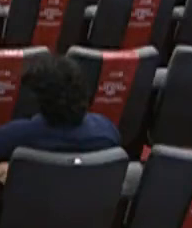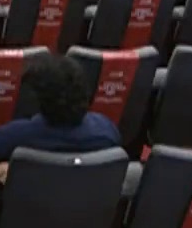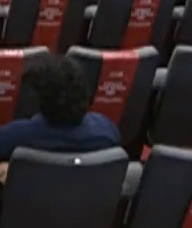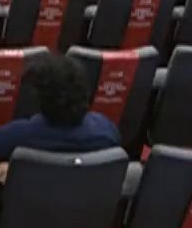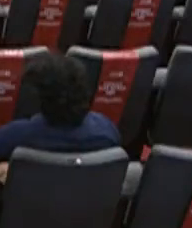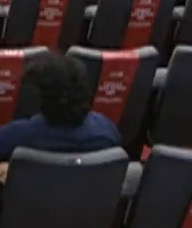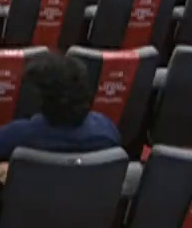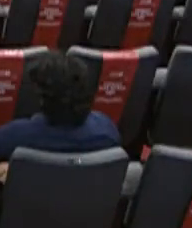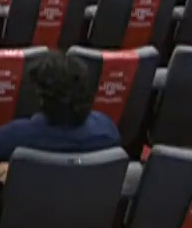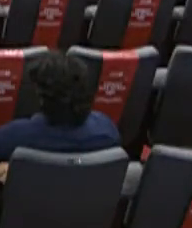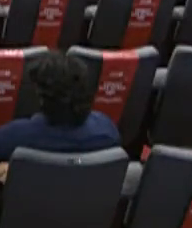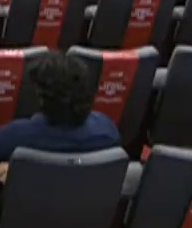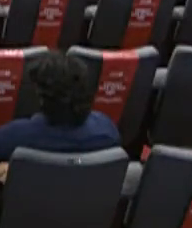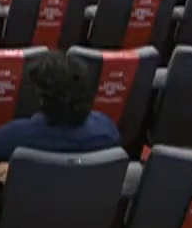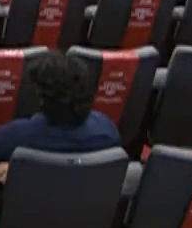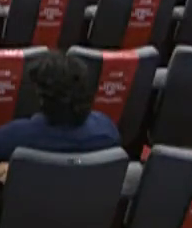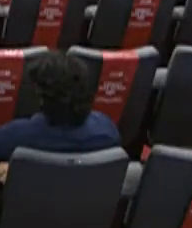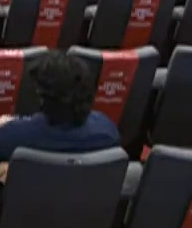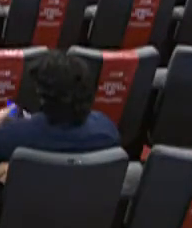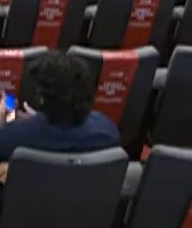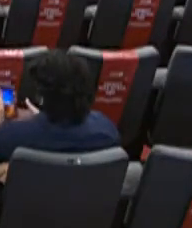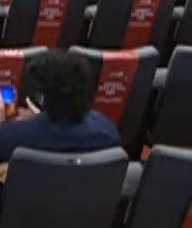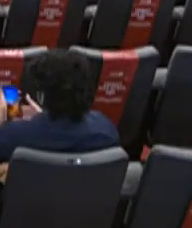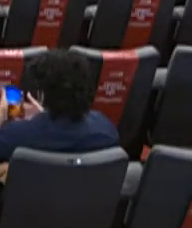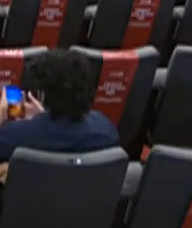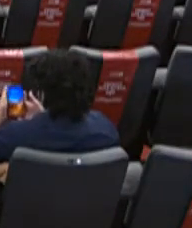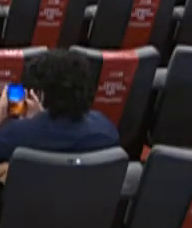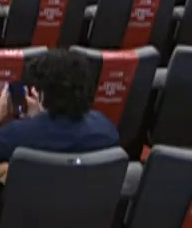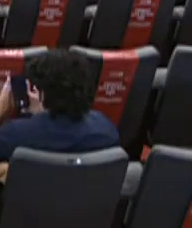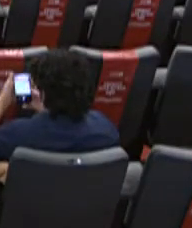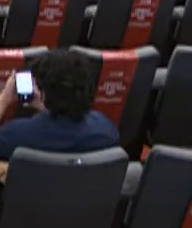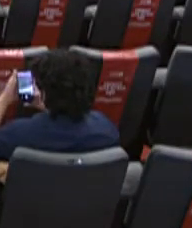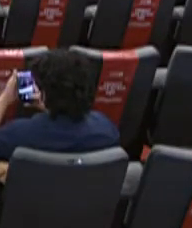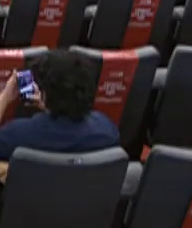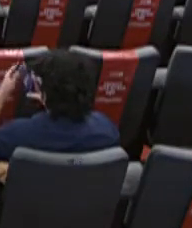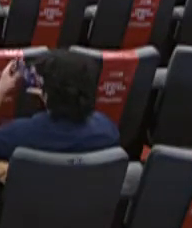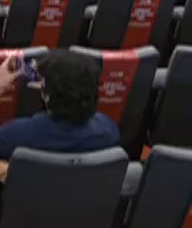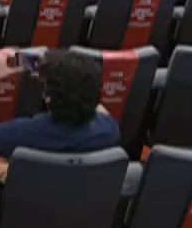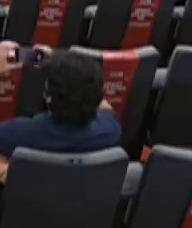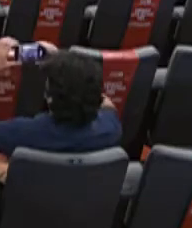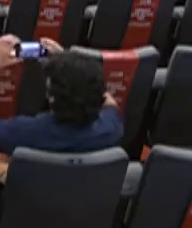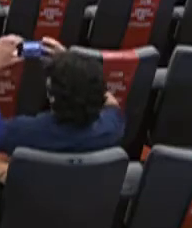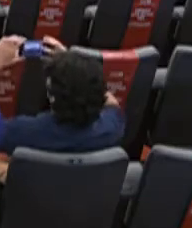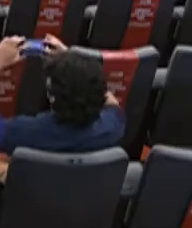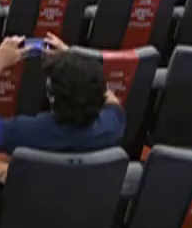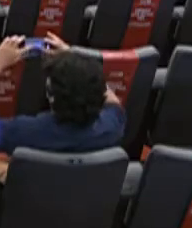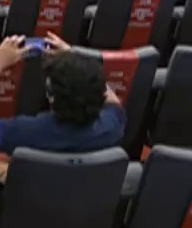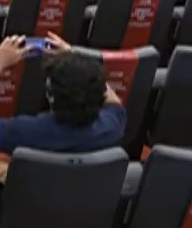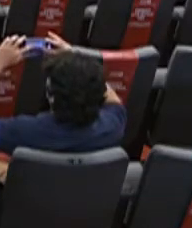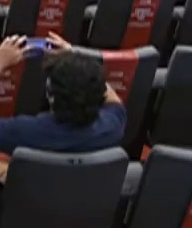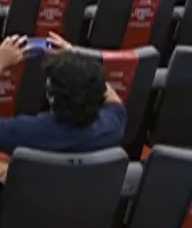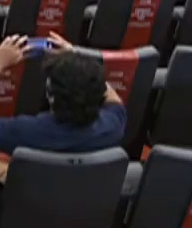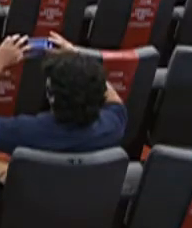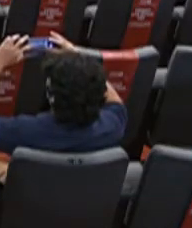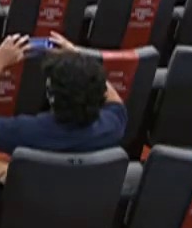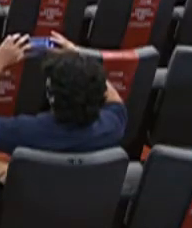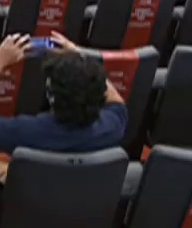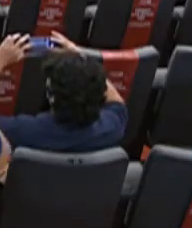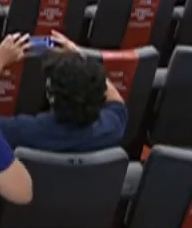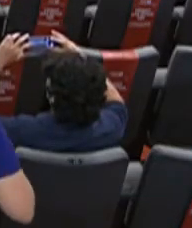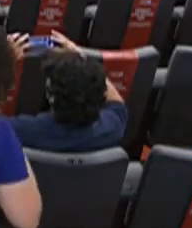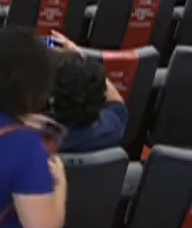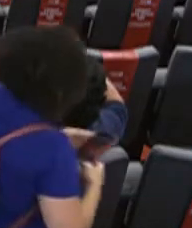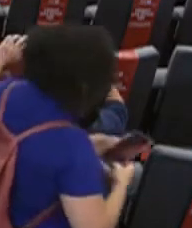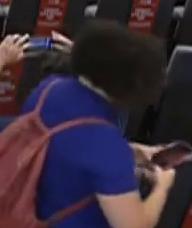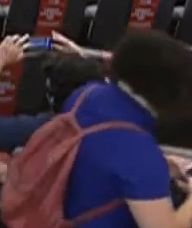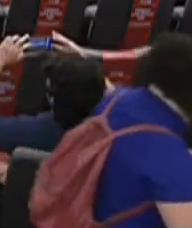Deputados, deputado Bosco, deputado professor Clayton, deputada Celisa Lula, Nós